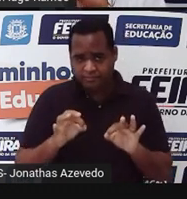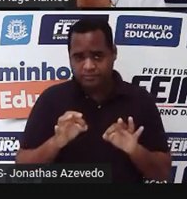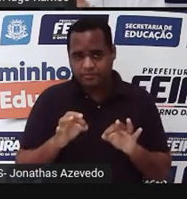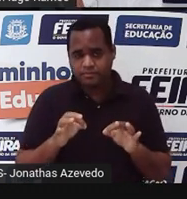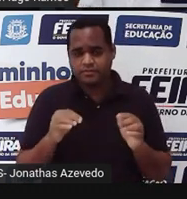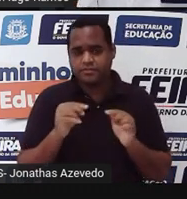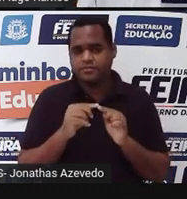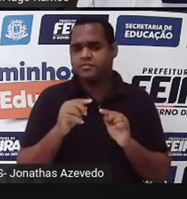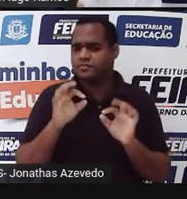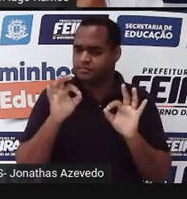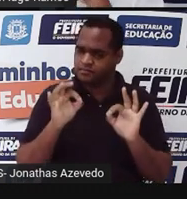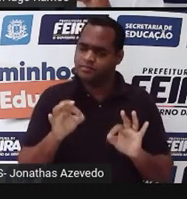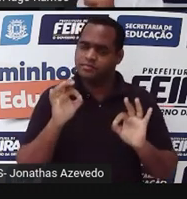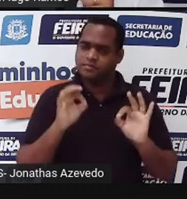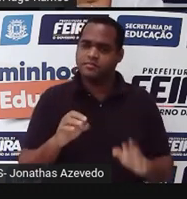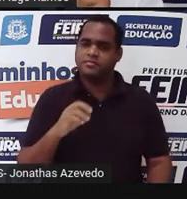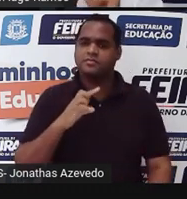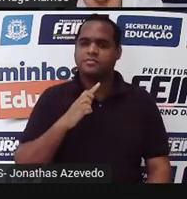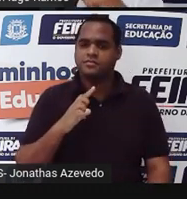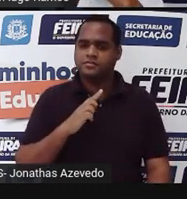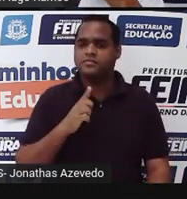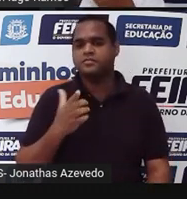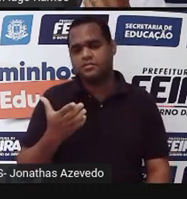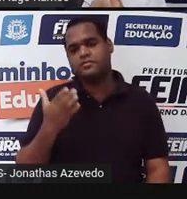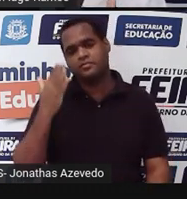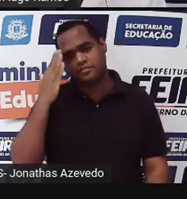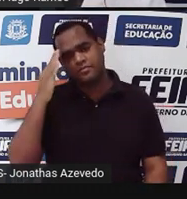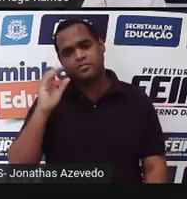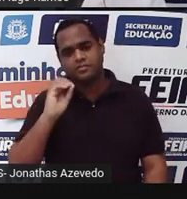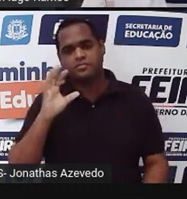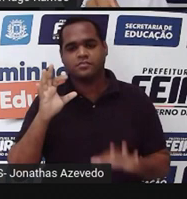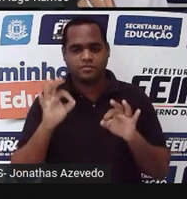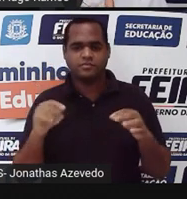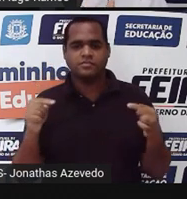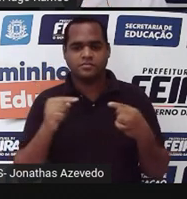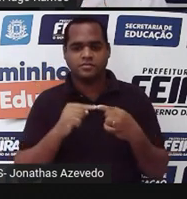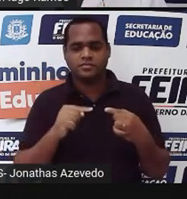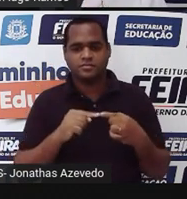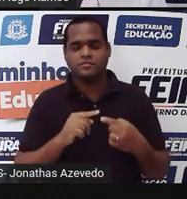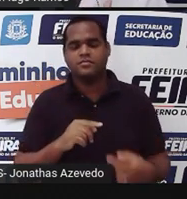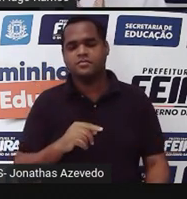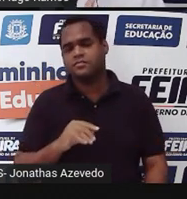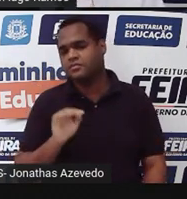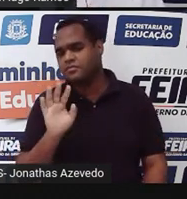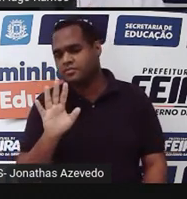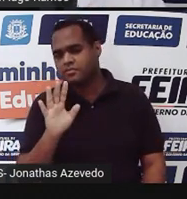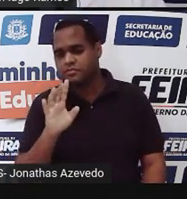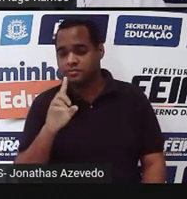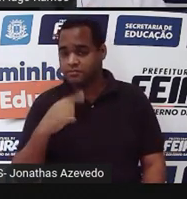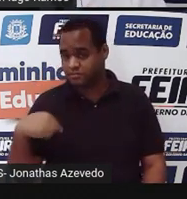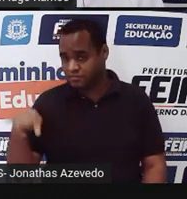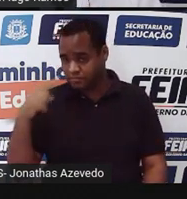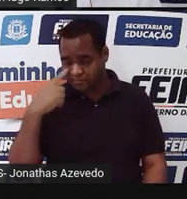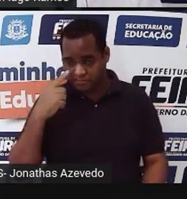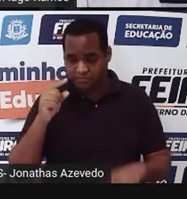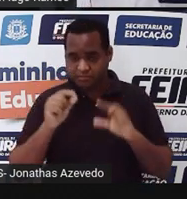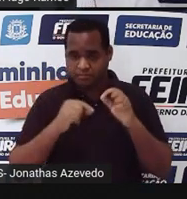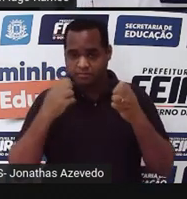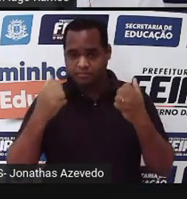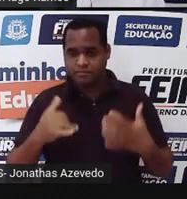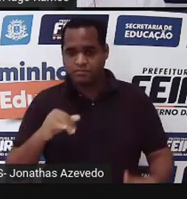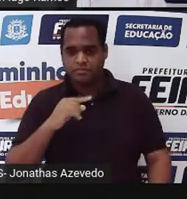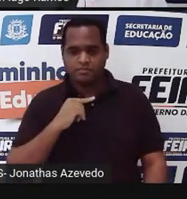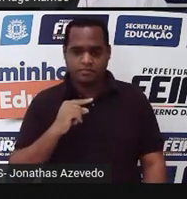Até faz sentido. Até faz sentido. Mas, a gente vai ver que